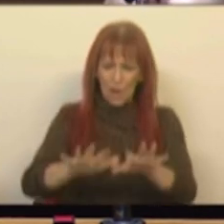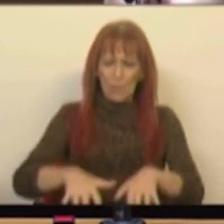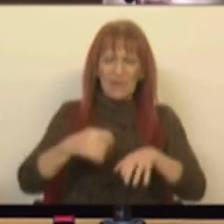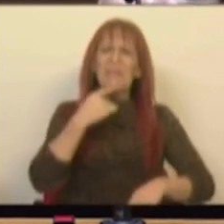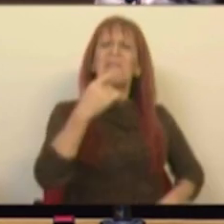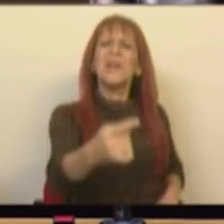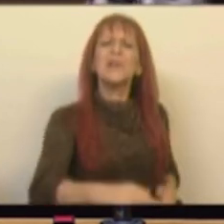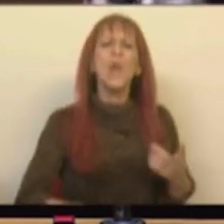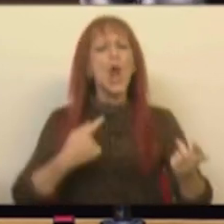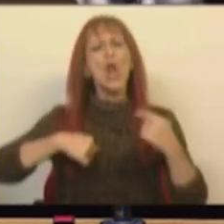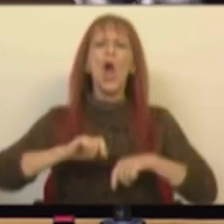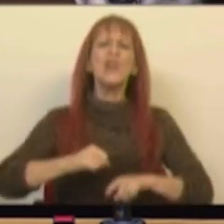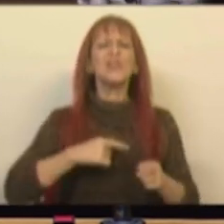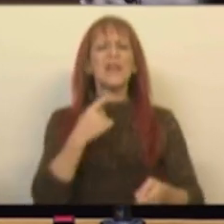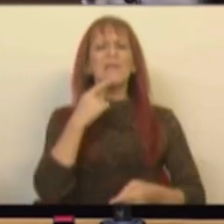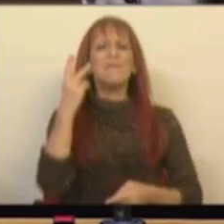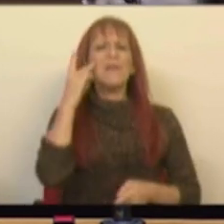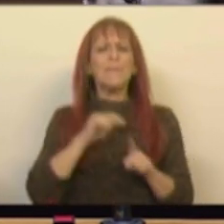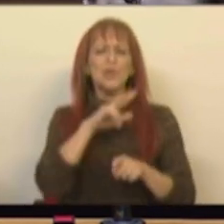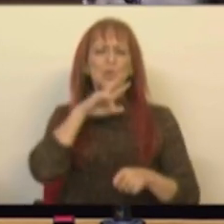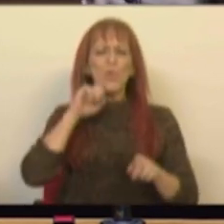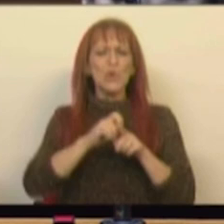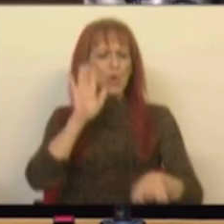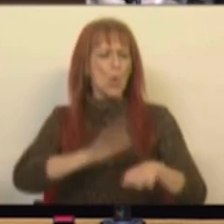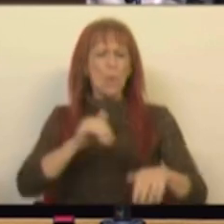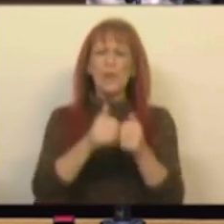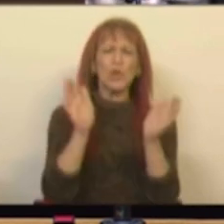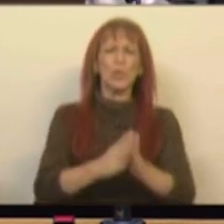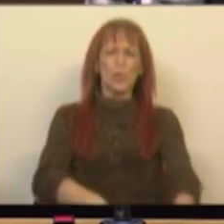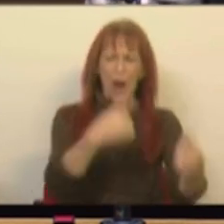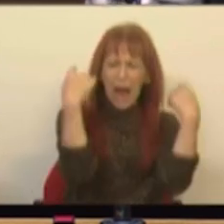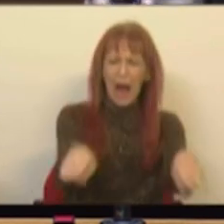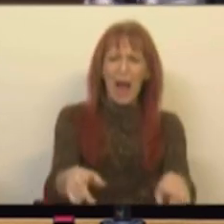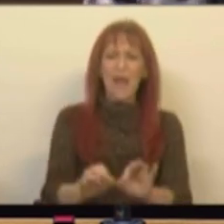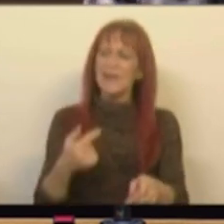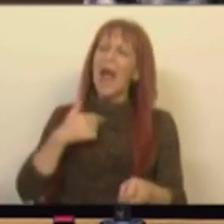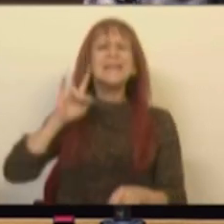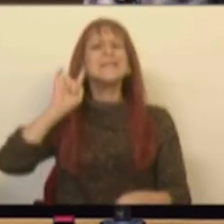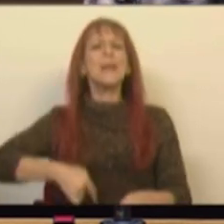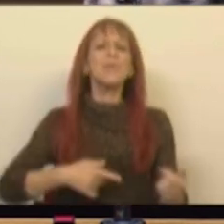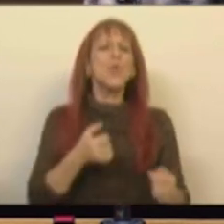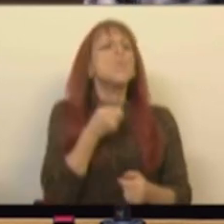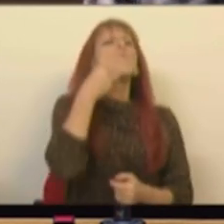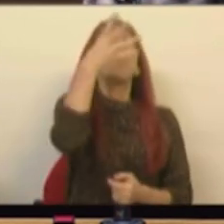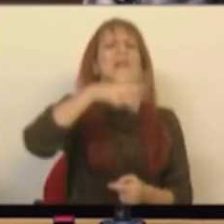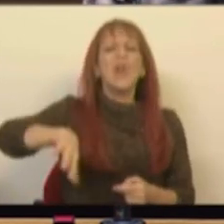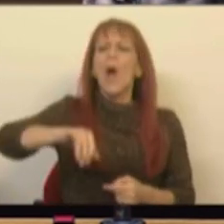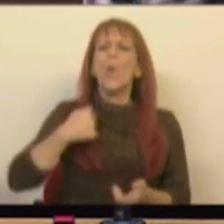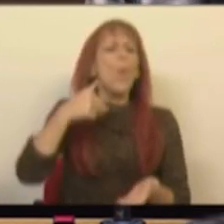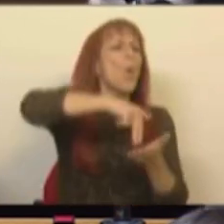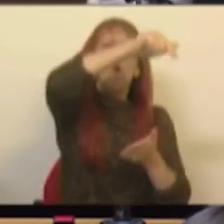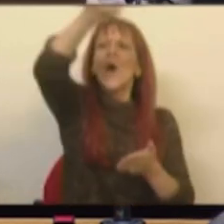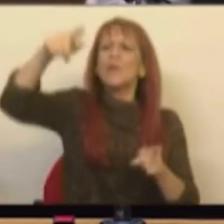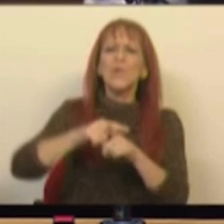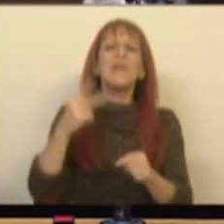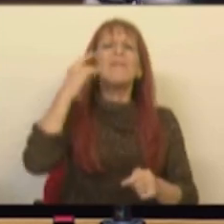dizer, nós não só dizemos dos judeus que eles são culpados de tudo e mais alguma coisa, como queremos saber quantos são, onde estão e